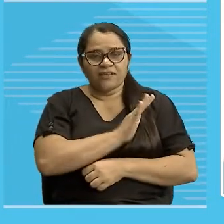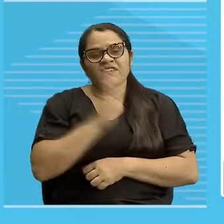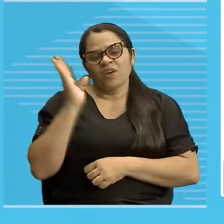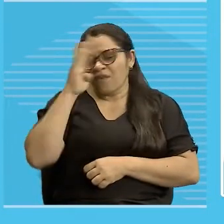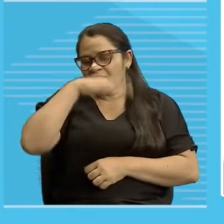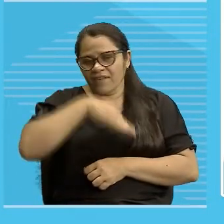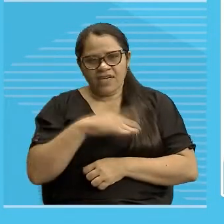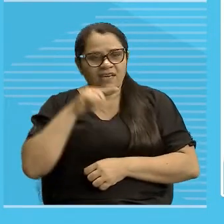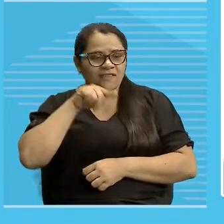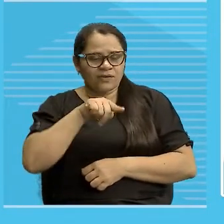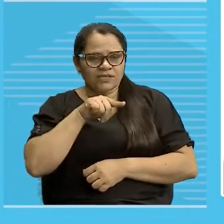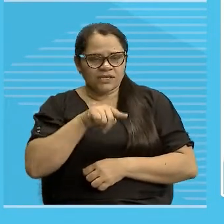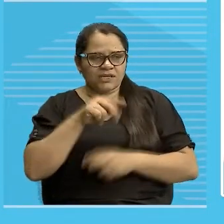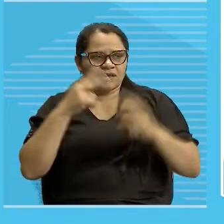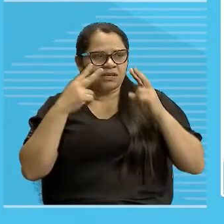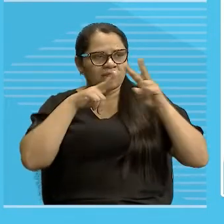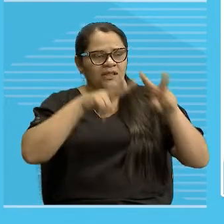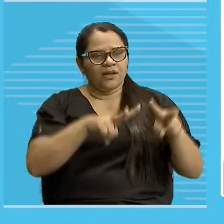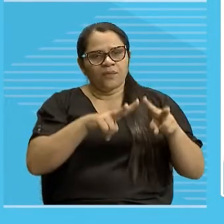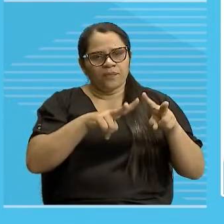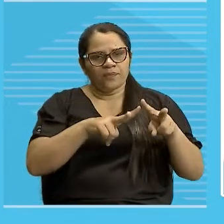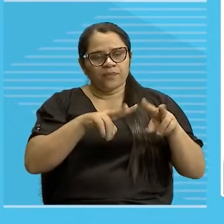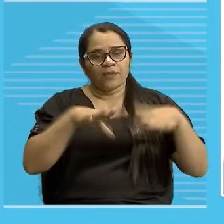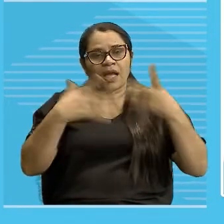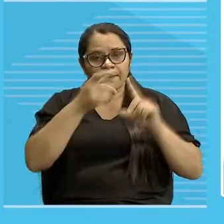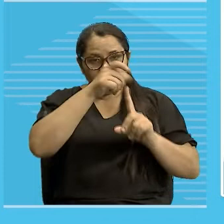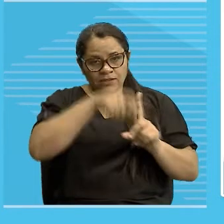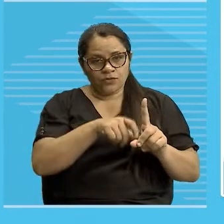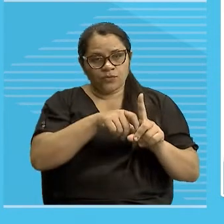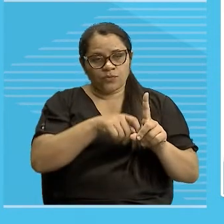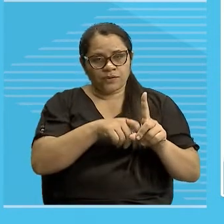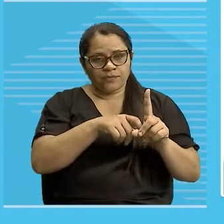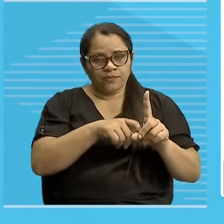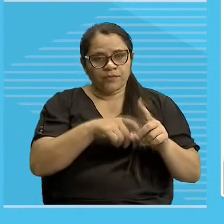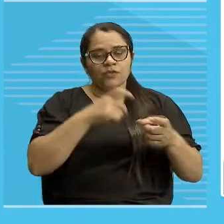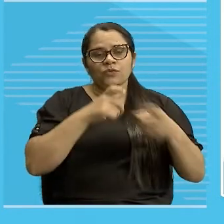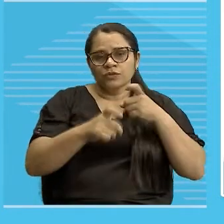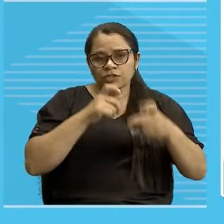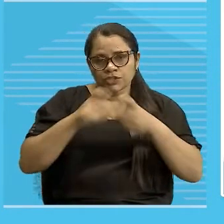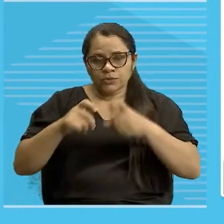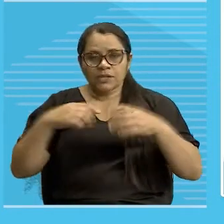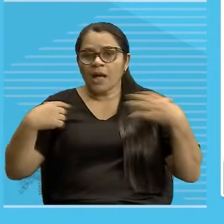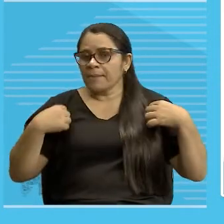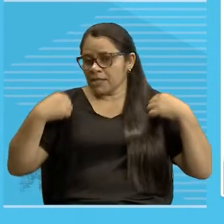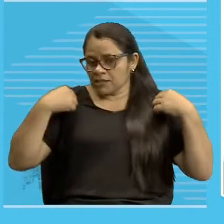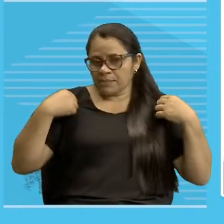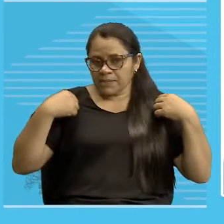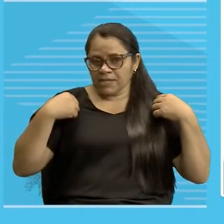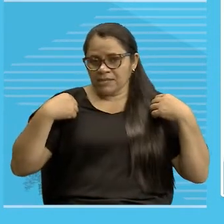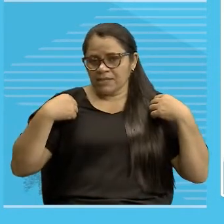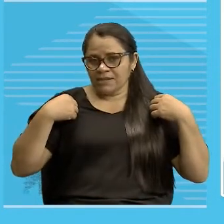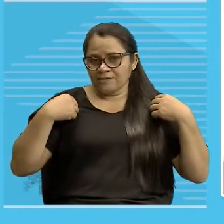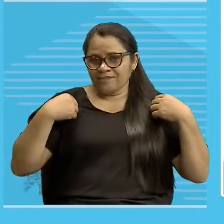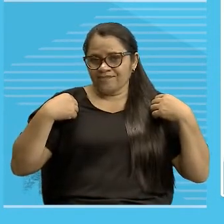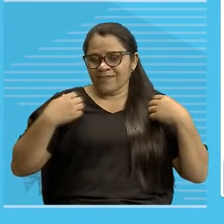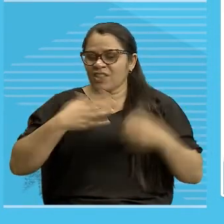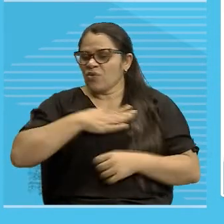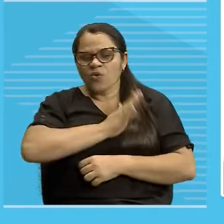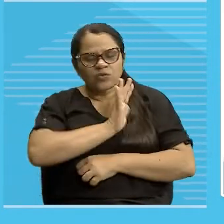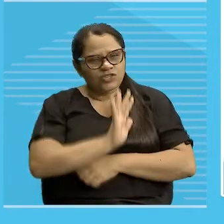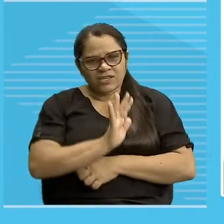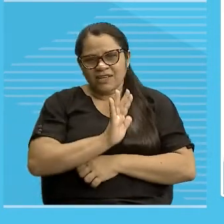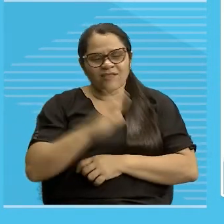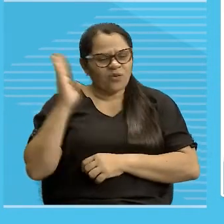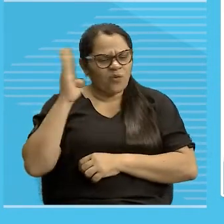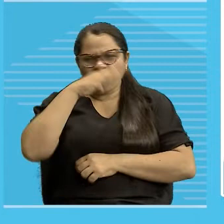a quem você está se dirigindo no discurso para que a gente saiba, essa camisa não ficou bem em você, veja que a camisa agora não